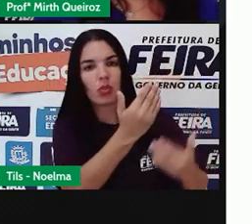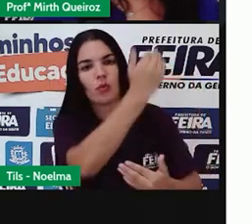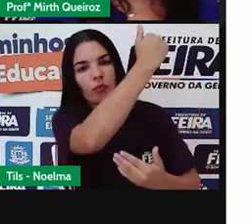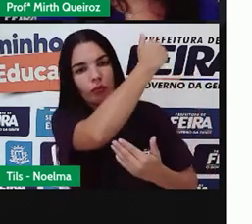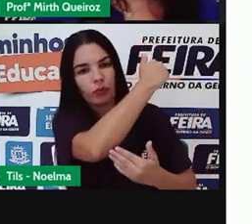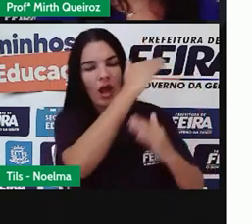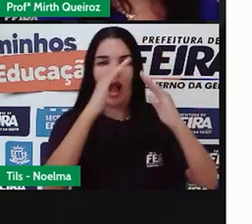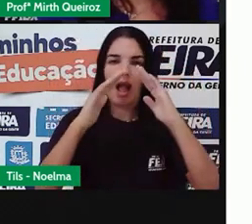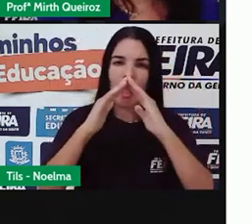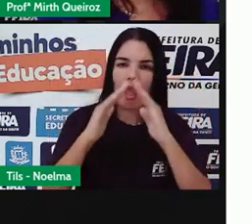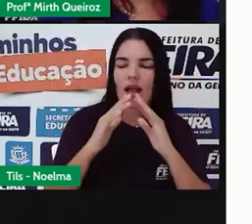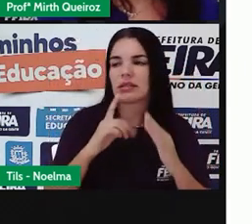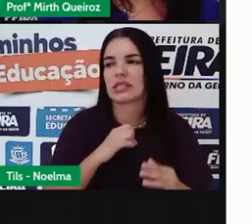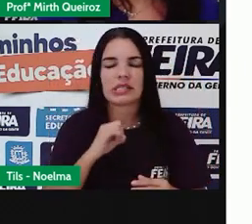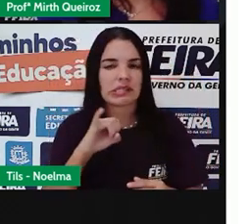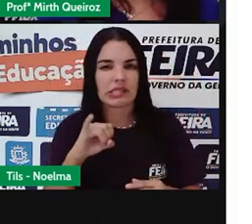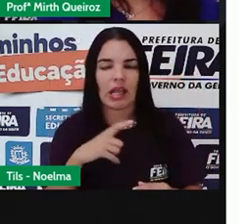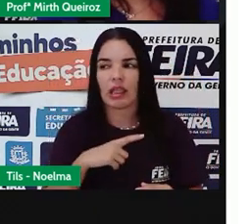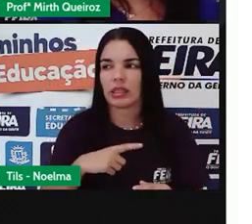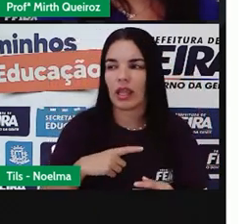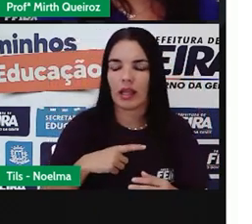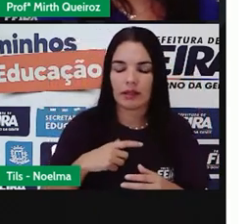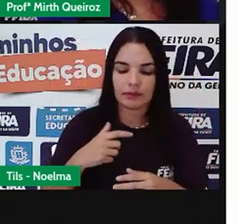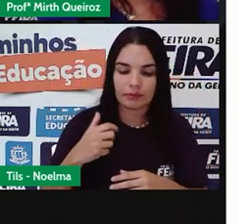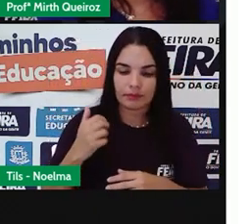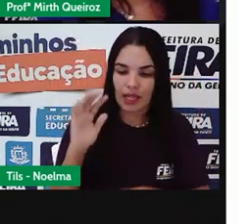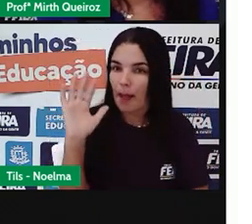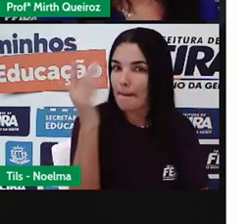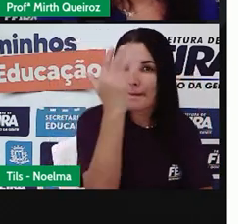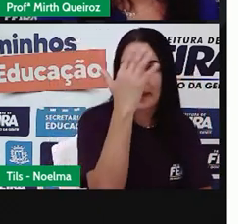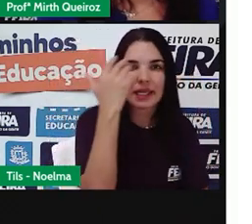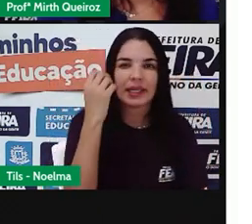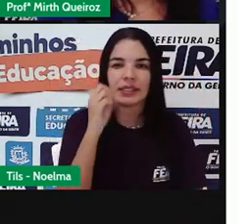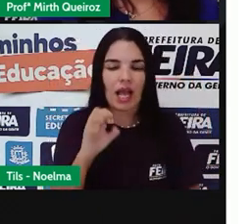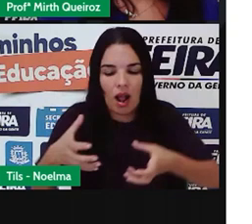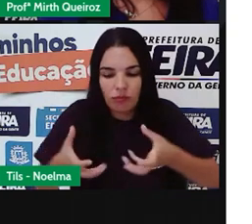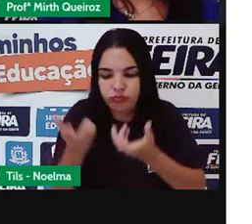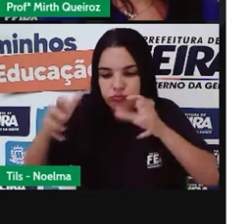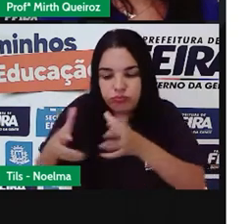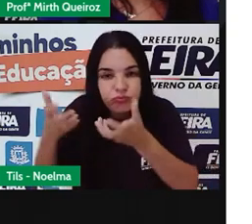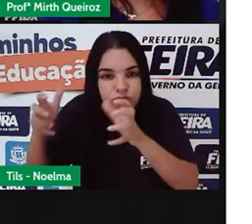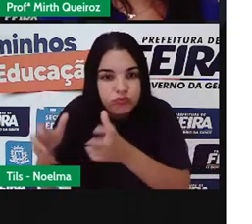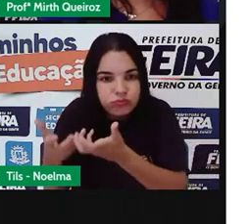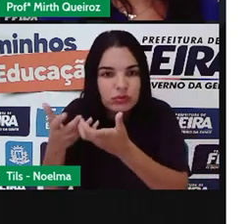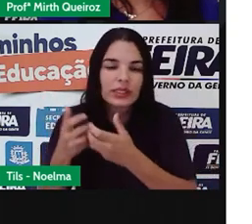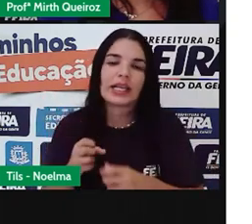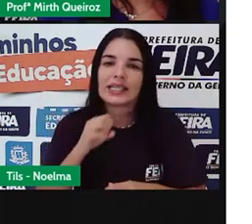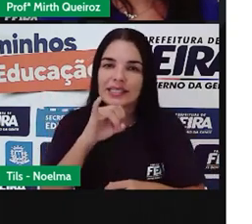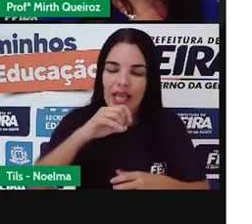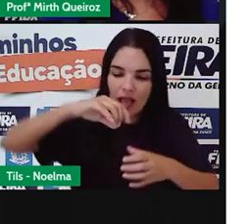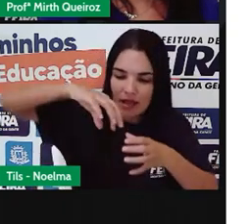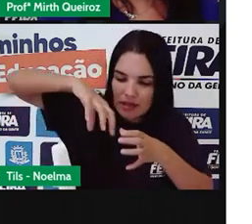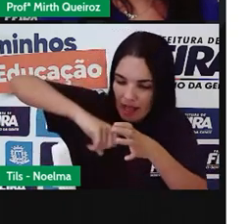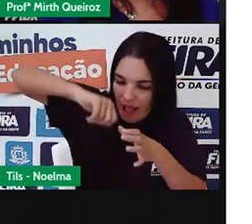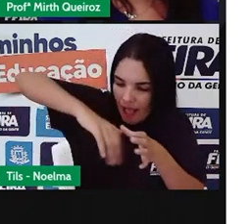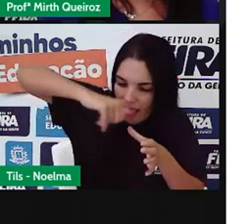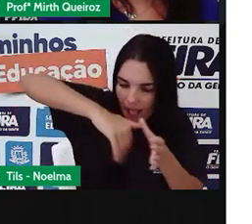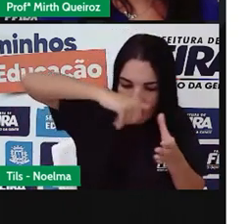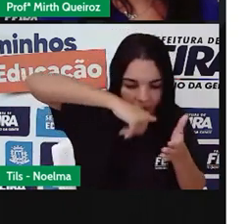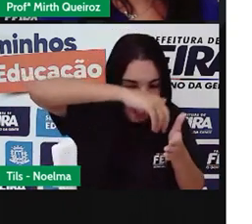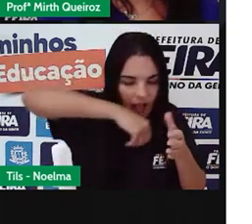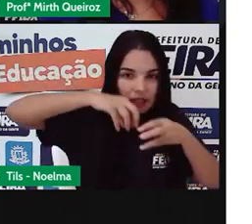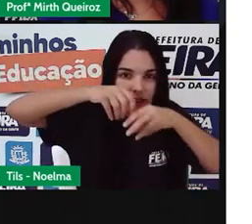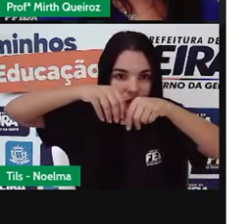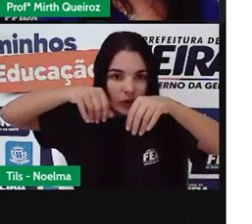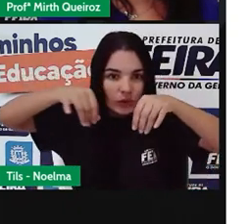tem algum tipo de planta dentro do quintal, mortinho, alguma coisa do tipo, se você cavar bem ali, nessa região